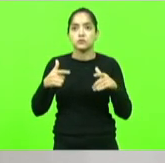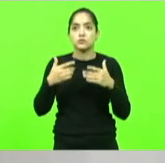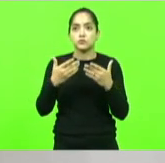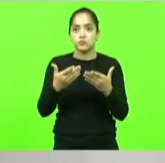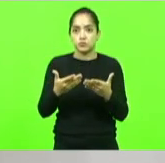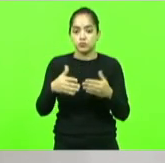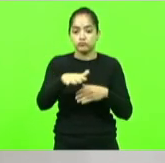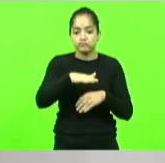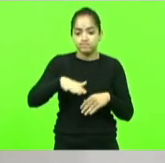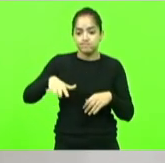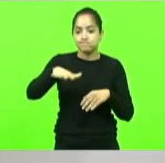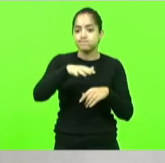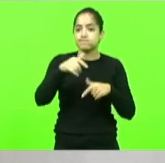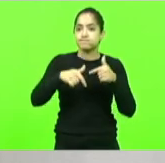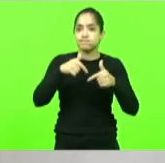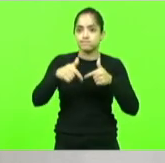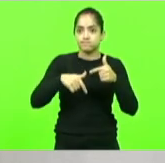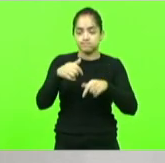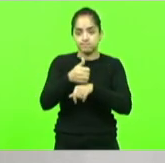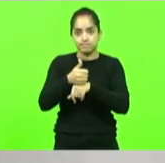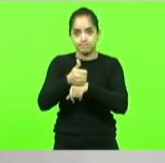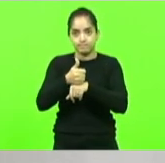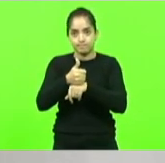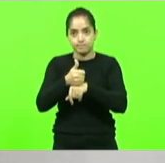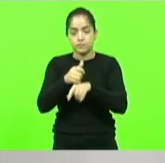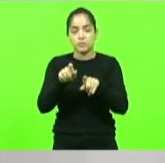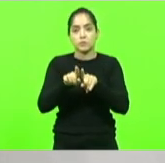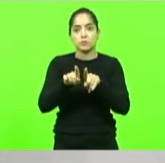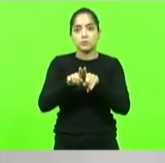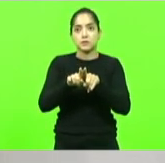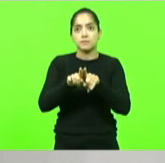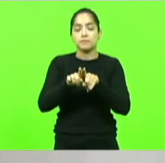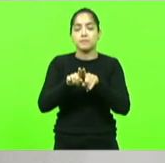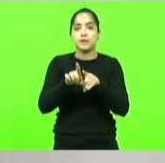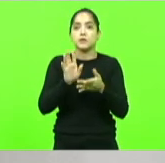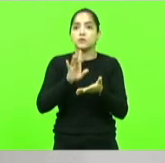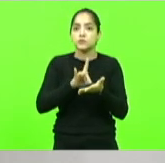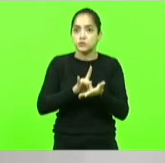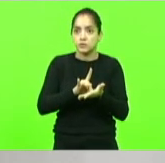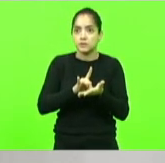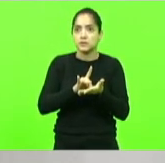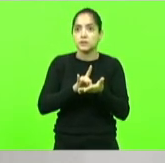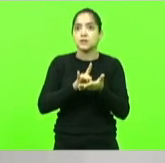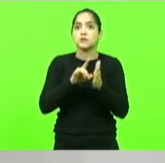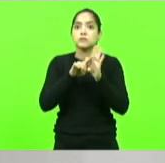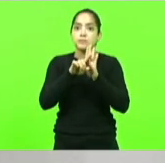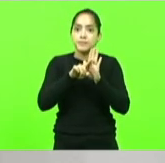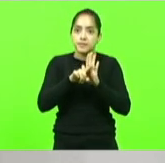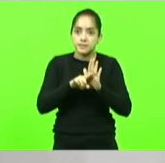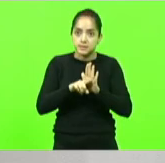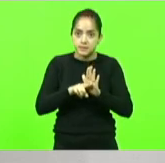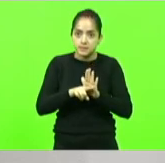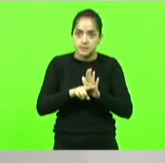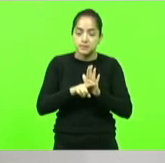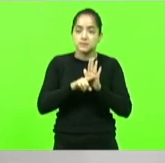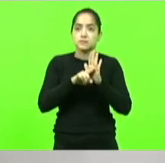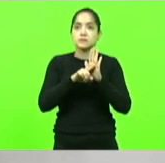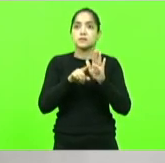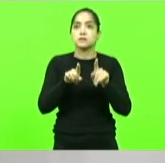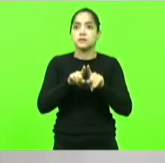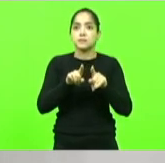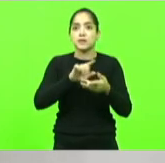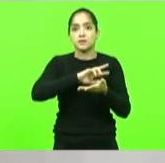seu campo de atuação profissional bem como consolidando a pesquisa e docência em psicologia em